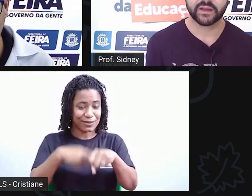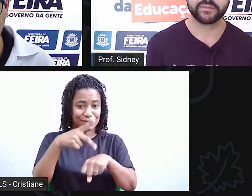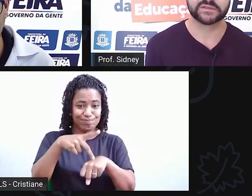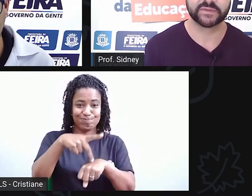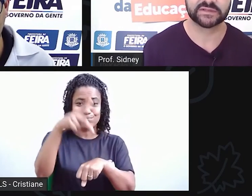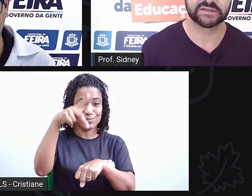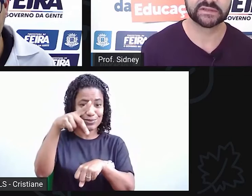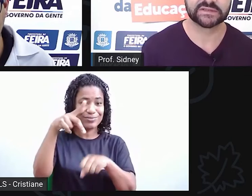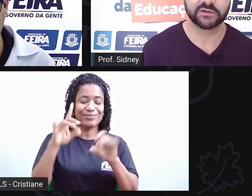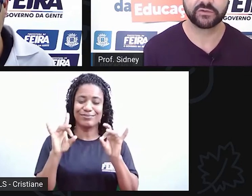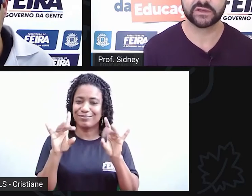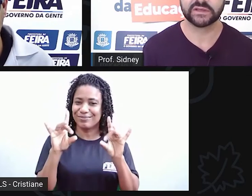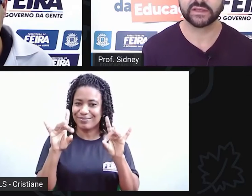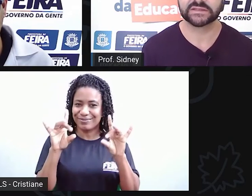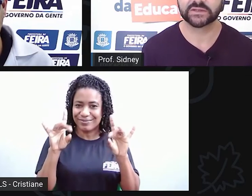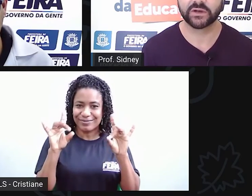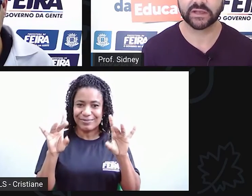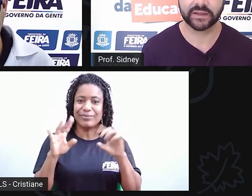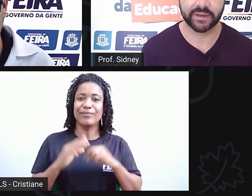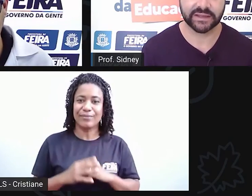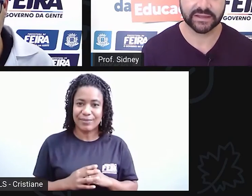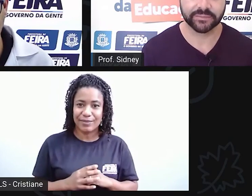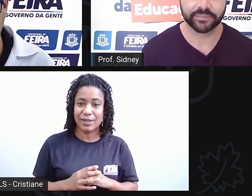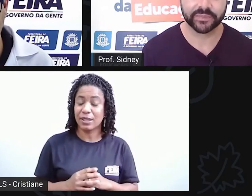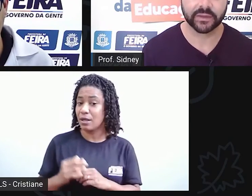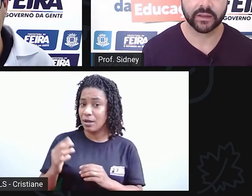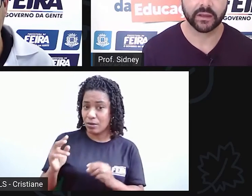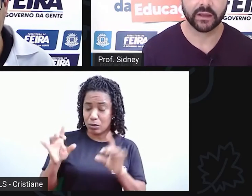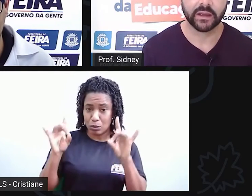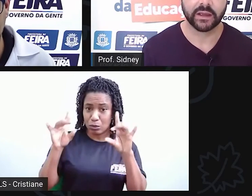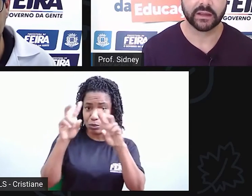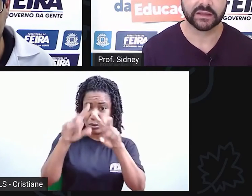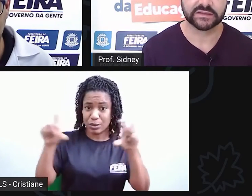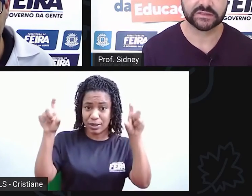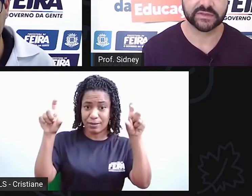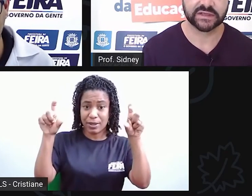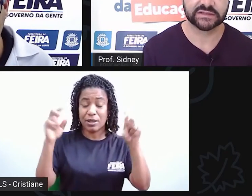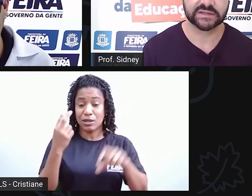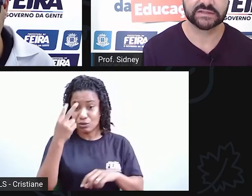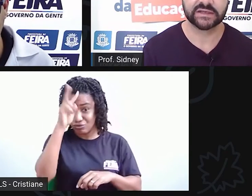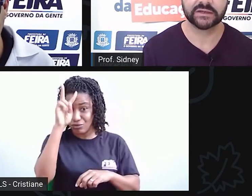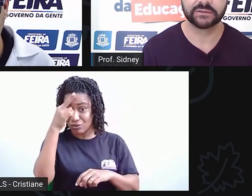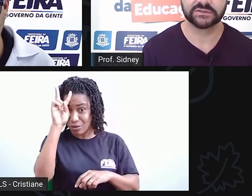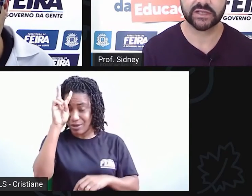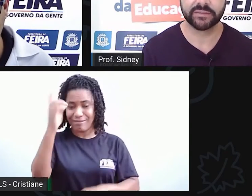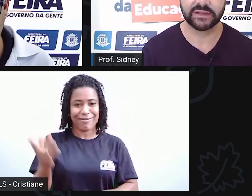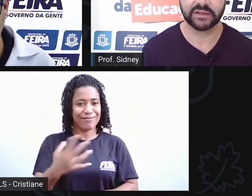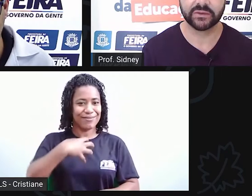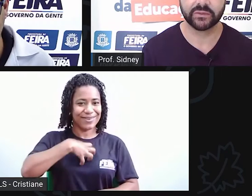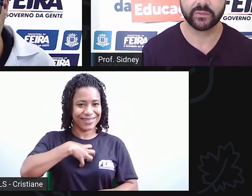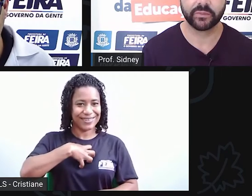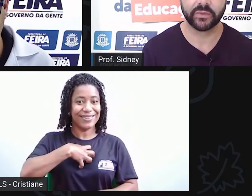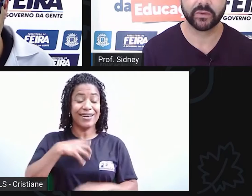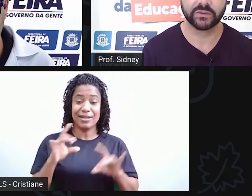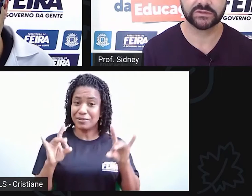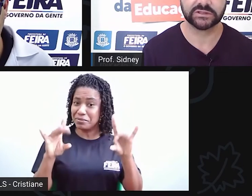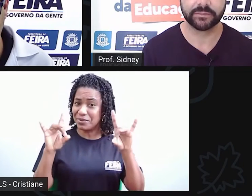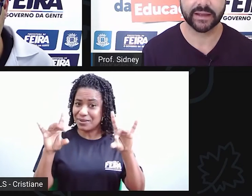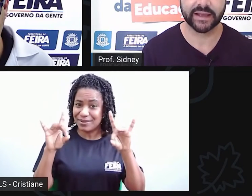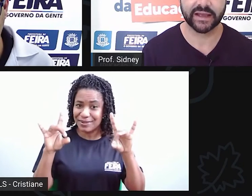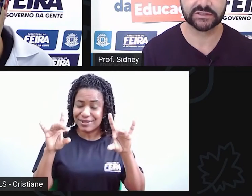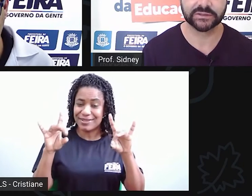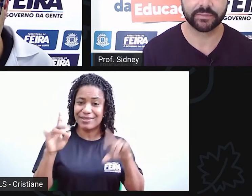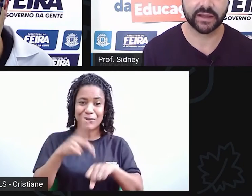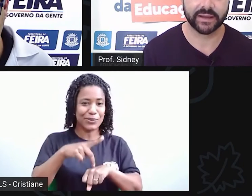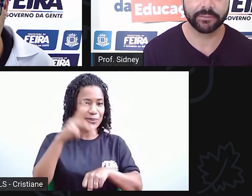A minha especialização foi em História da Bahia. Essa especialização já me deu um pouco de